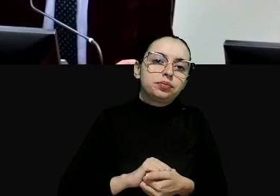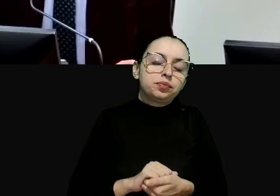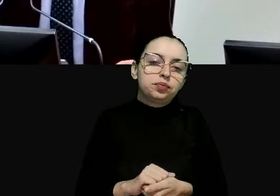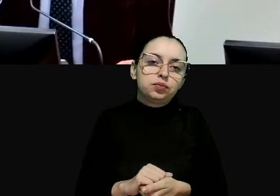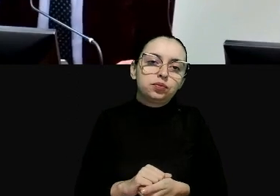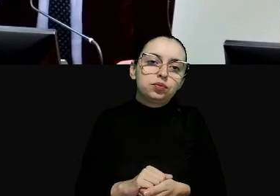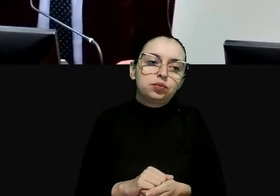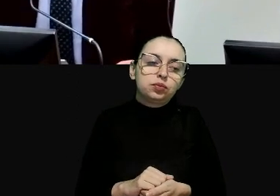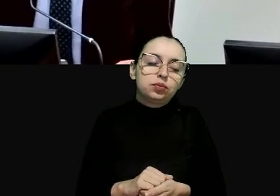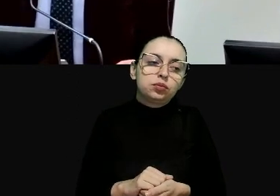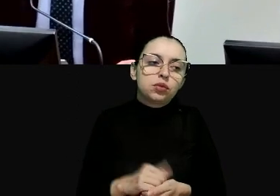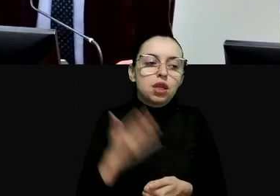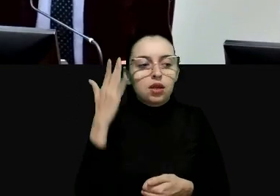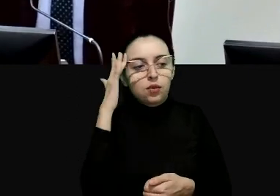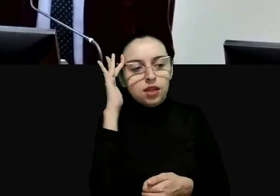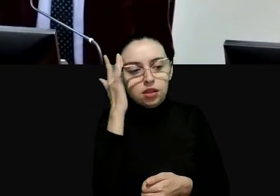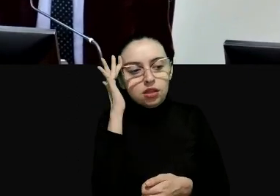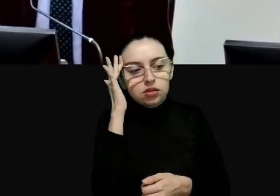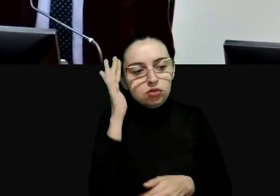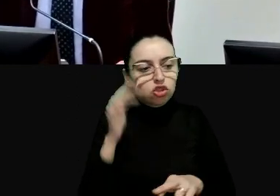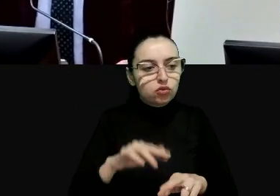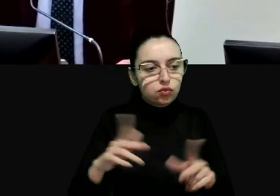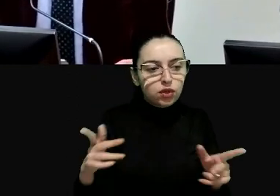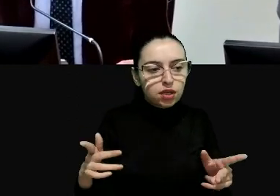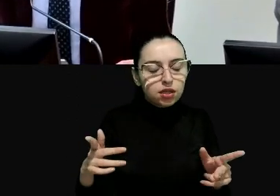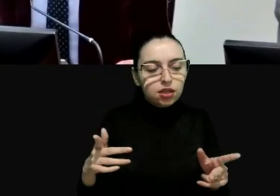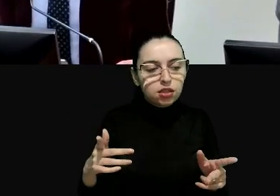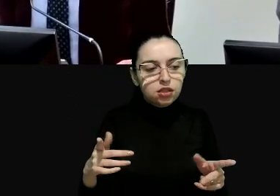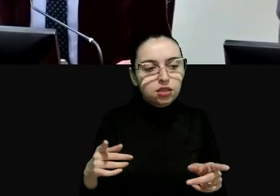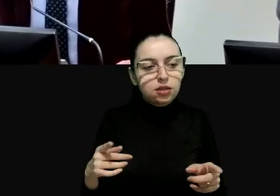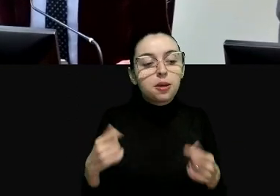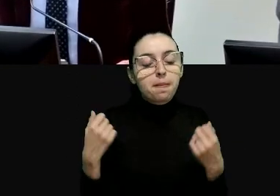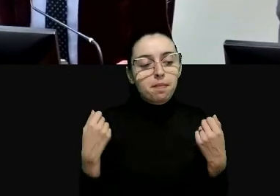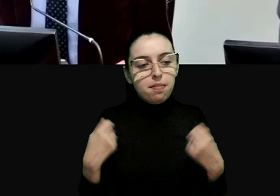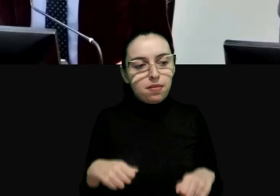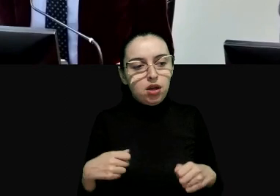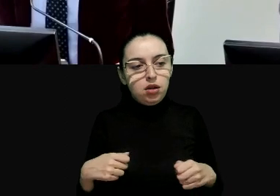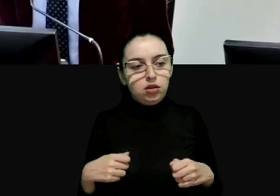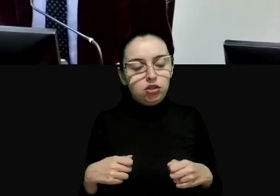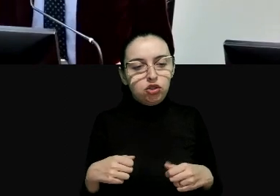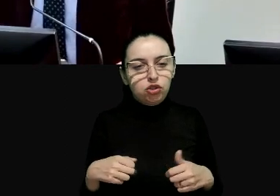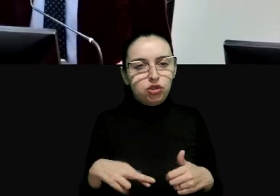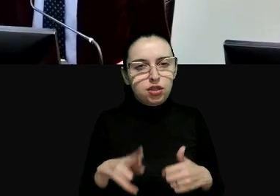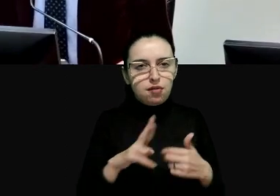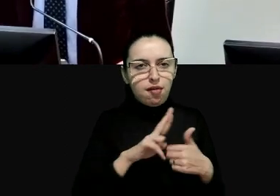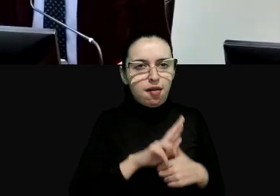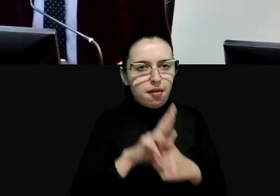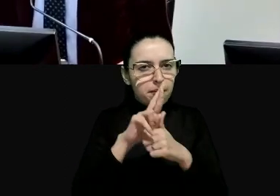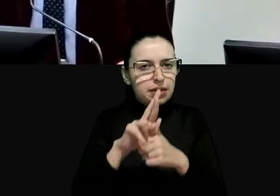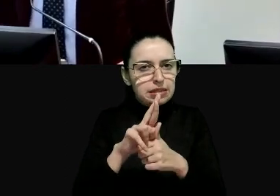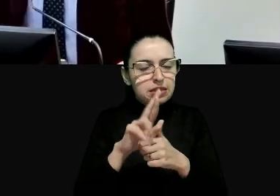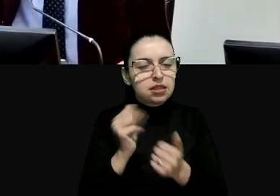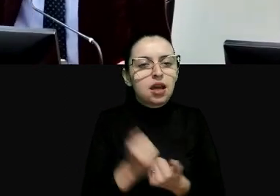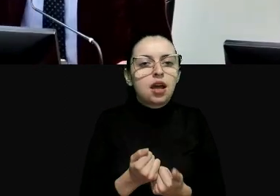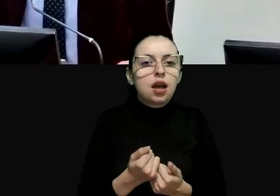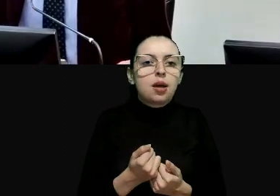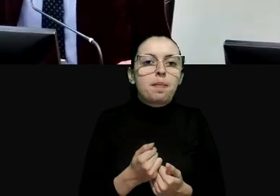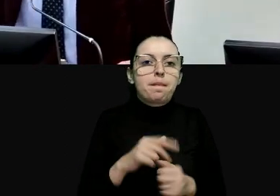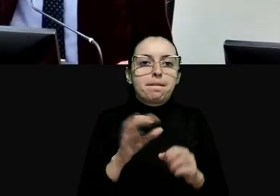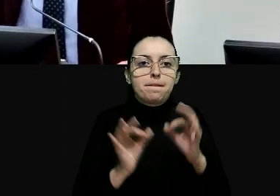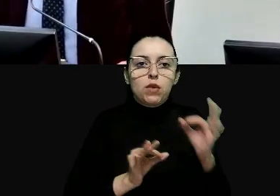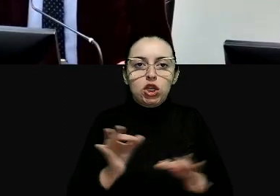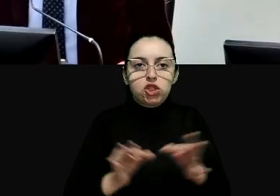era uma interpretação forte mas é uma interpretação que se pode defender jurídicamente é dizer é um